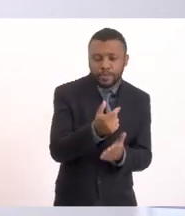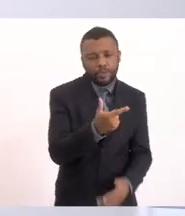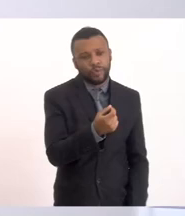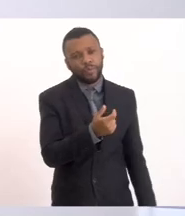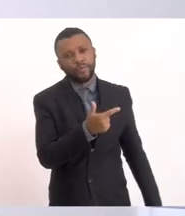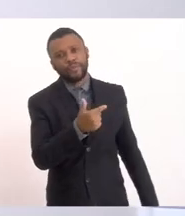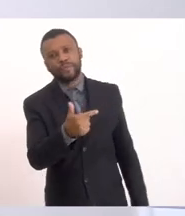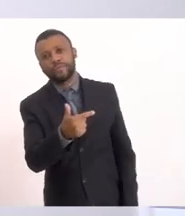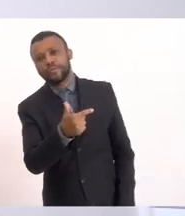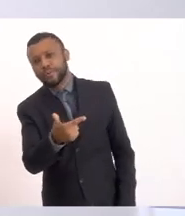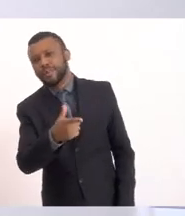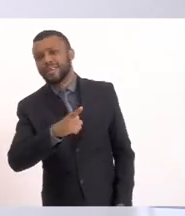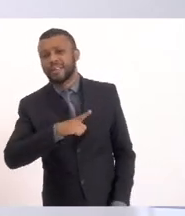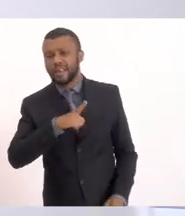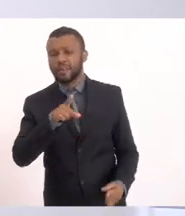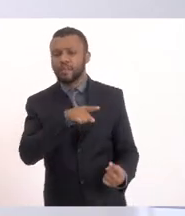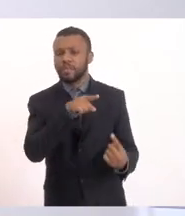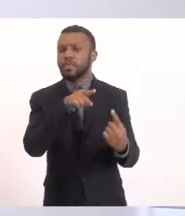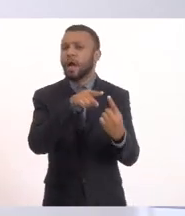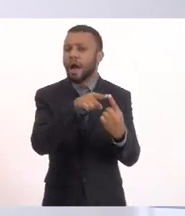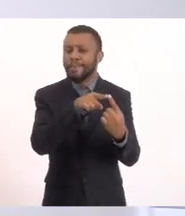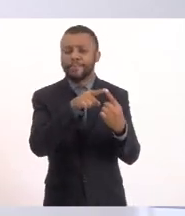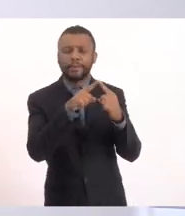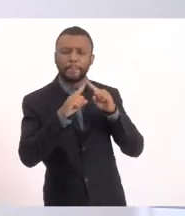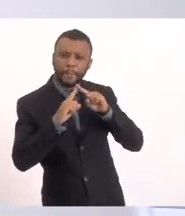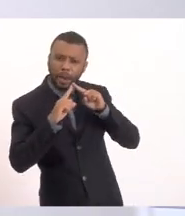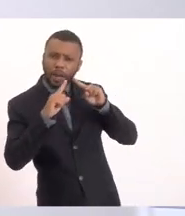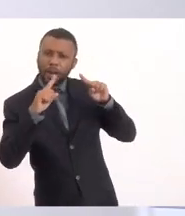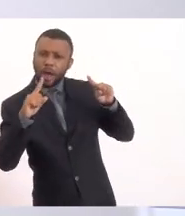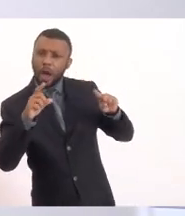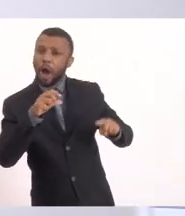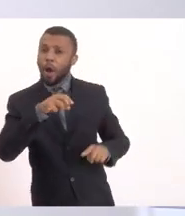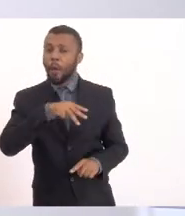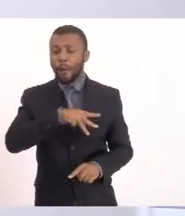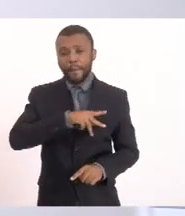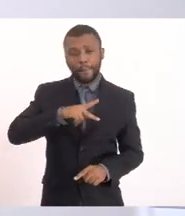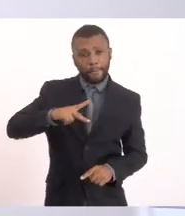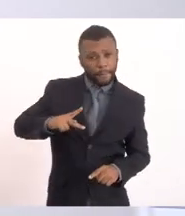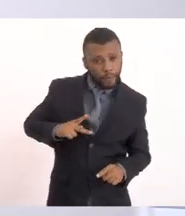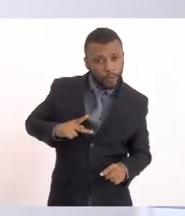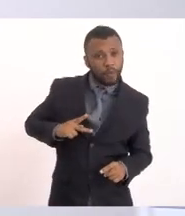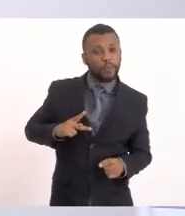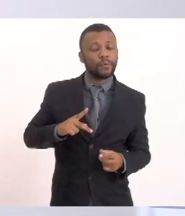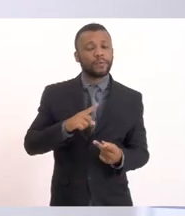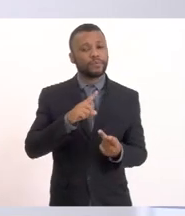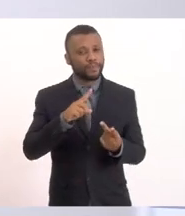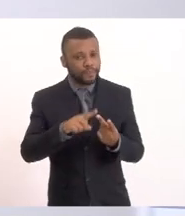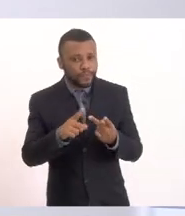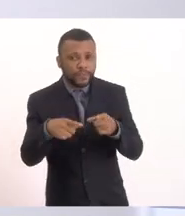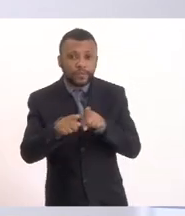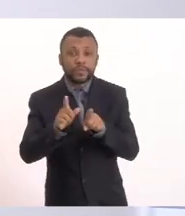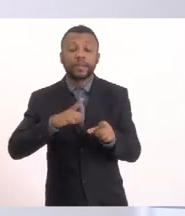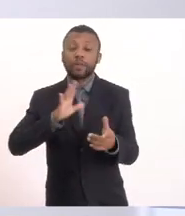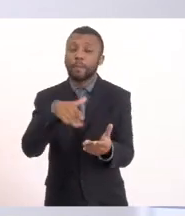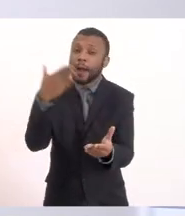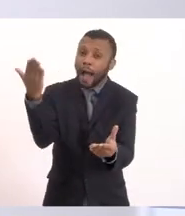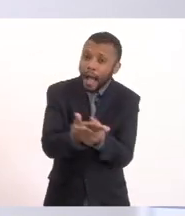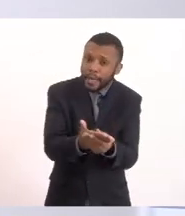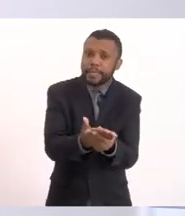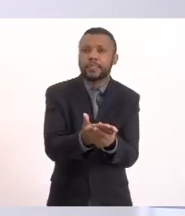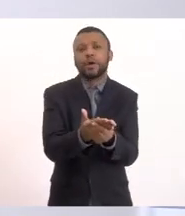alvo de uma série de questionamentos pelo Ministério Público e também havendo uma ação judicial